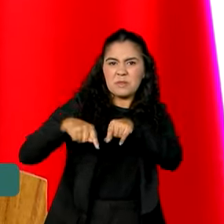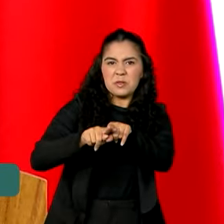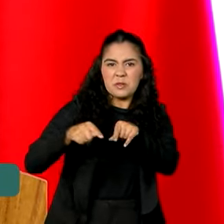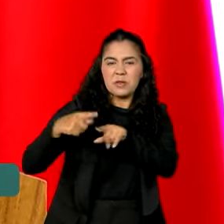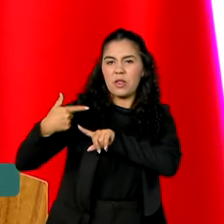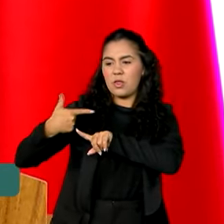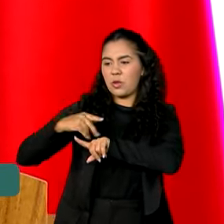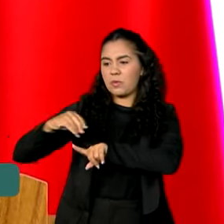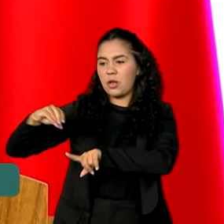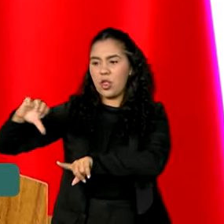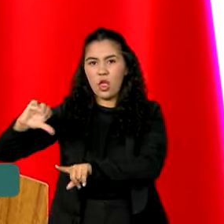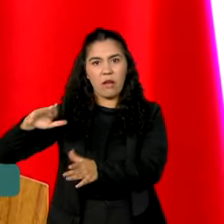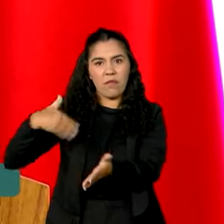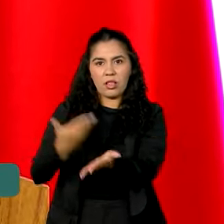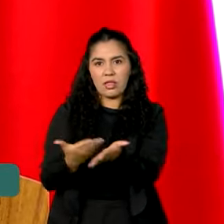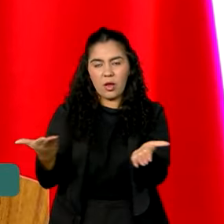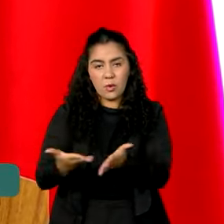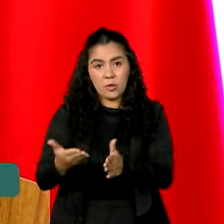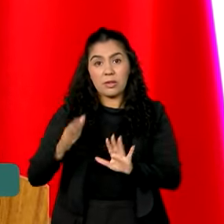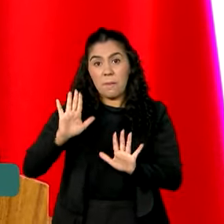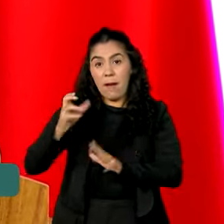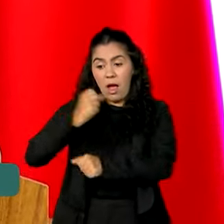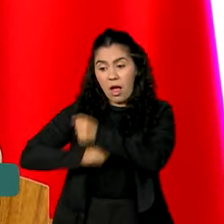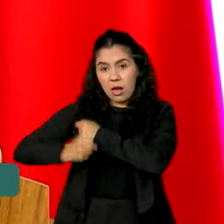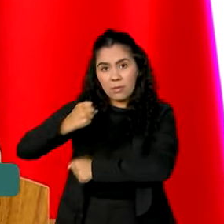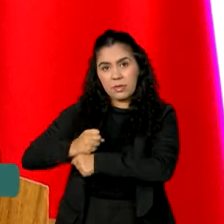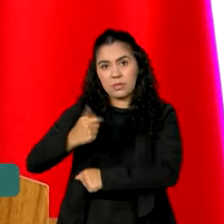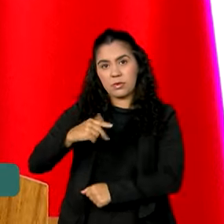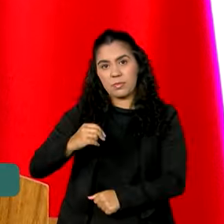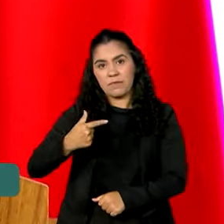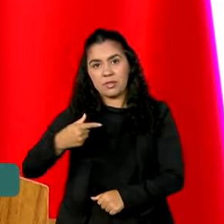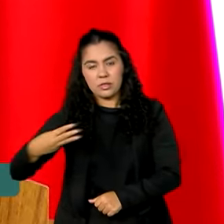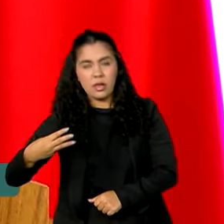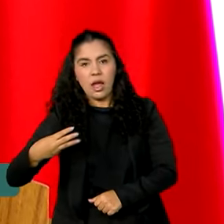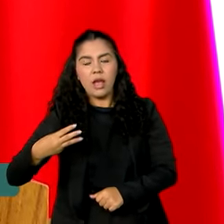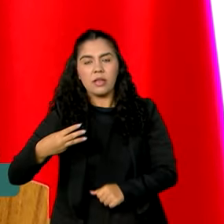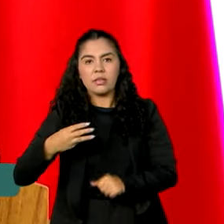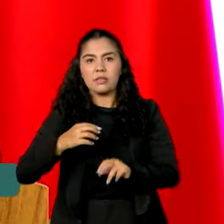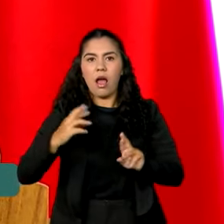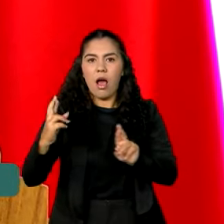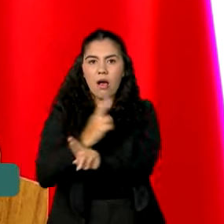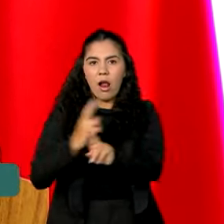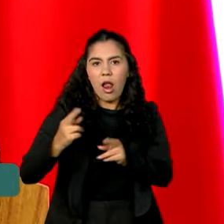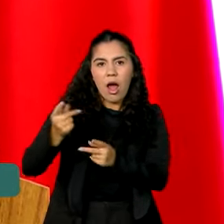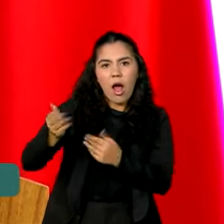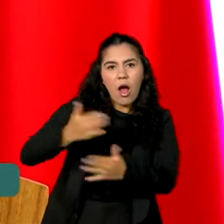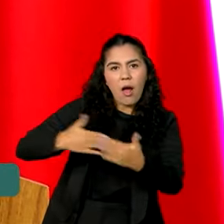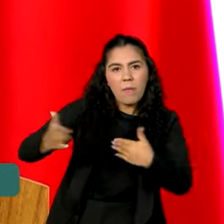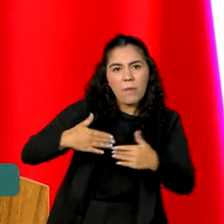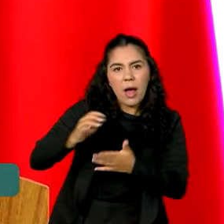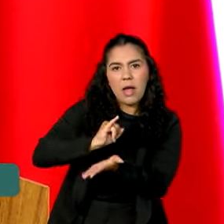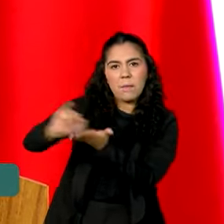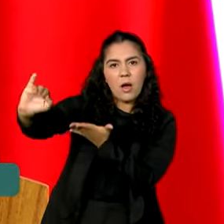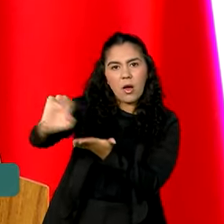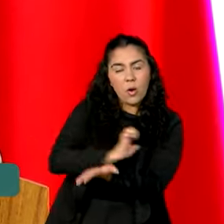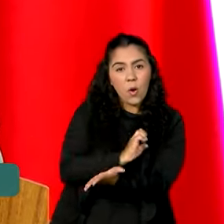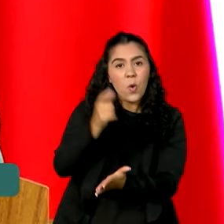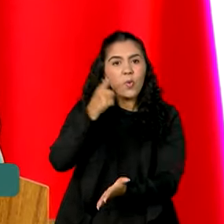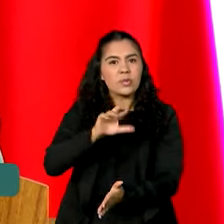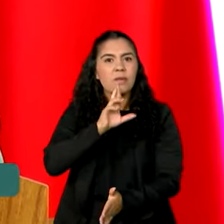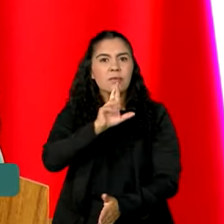Em 2023, o comércio bilateral atingiu o recorde histórico de